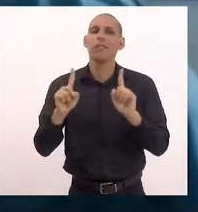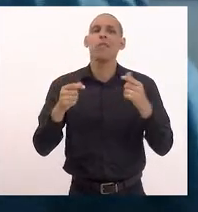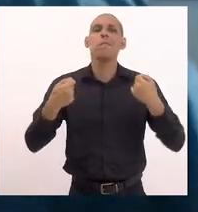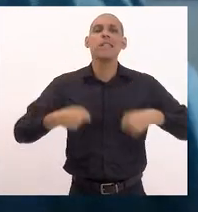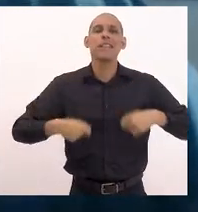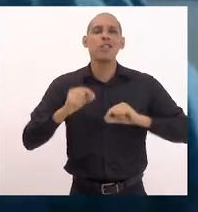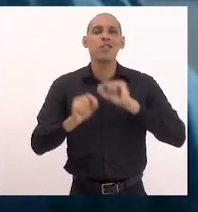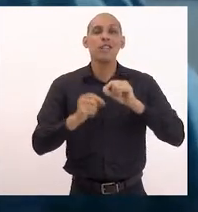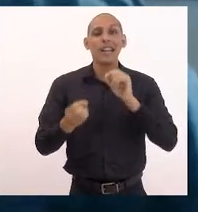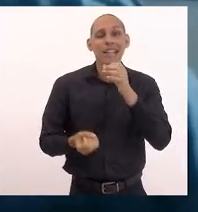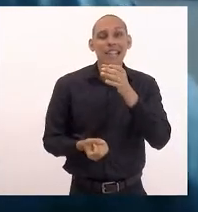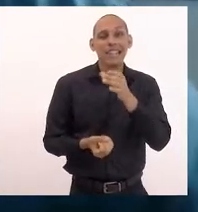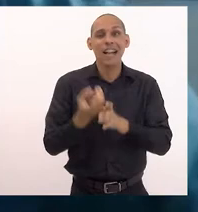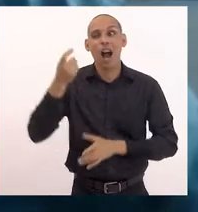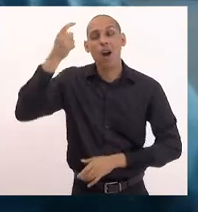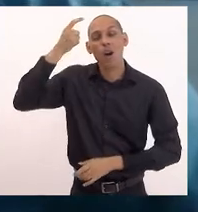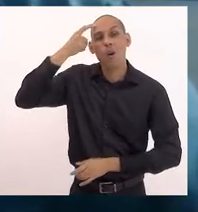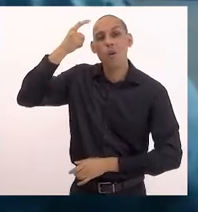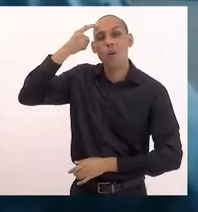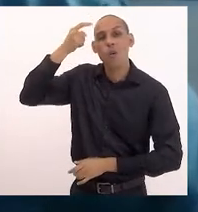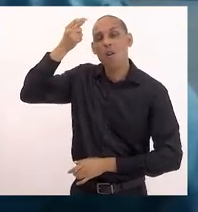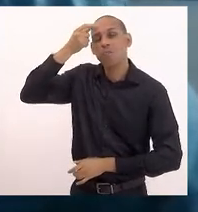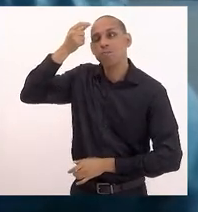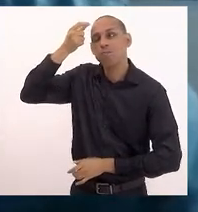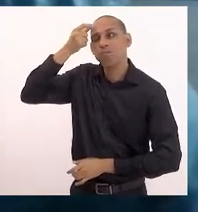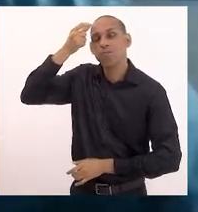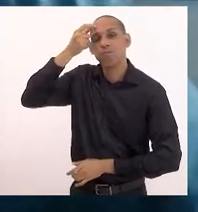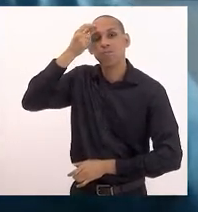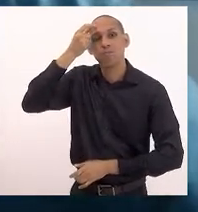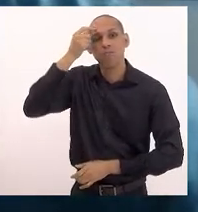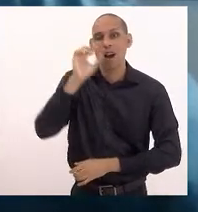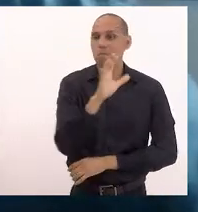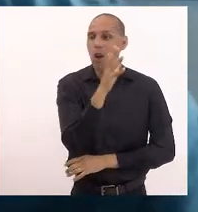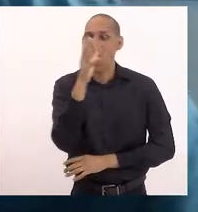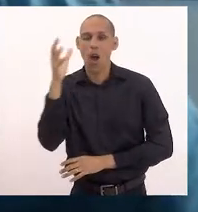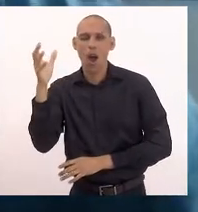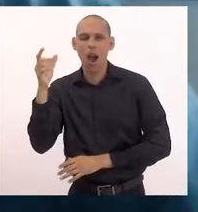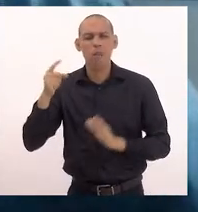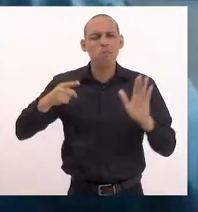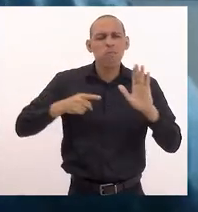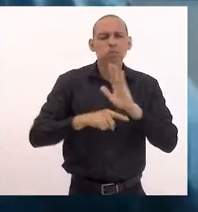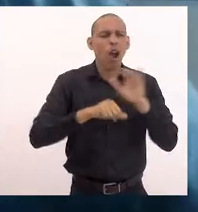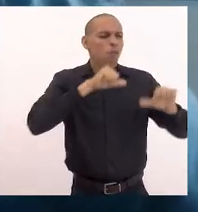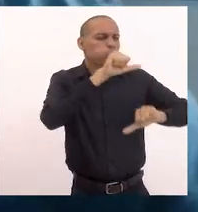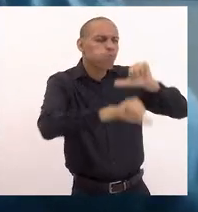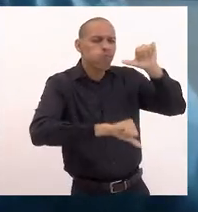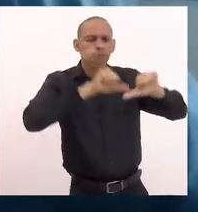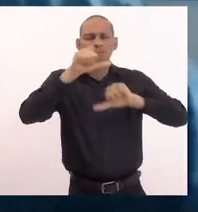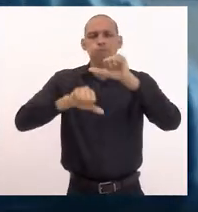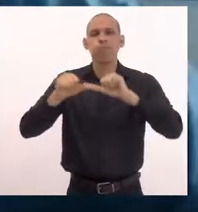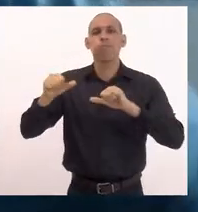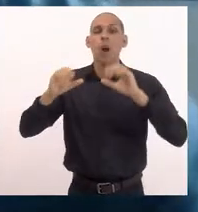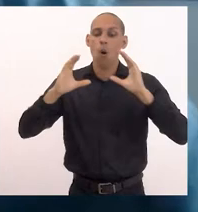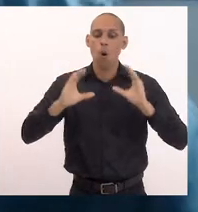ecológica profunda, uma consciência transformadora que muda os comportamentos.